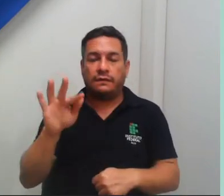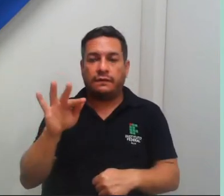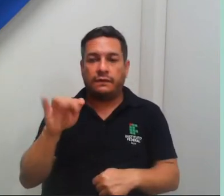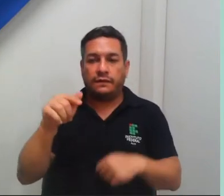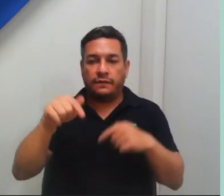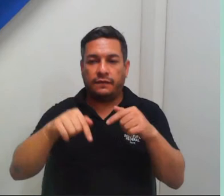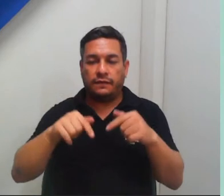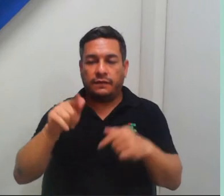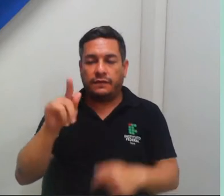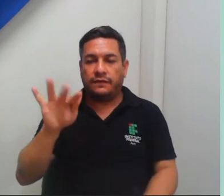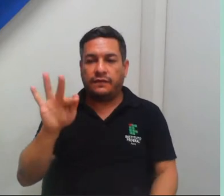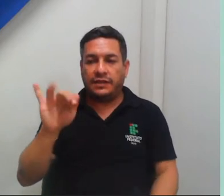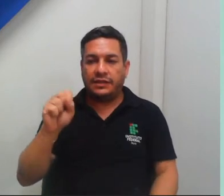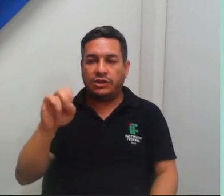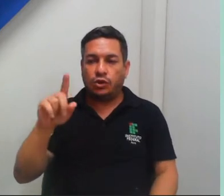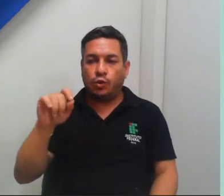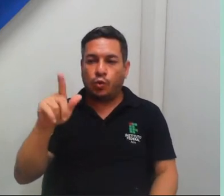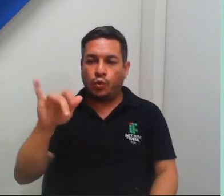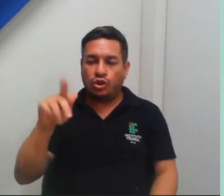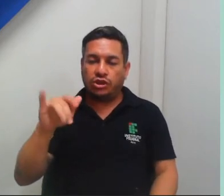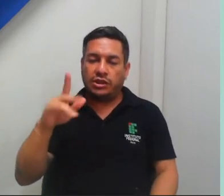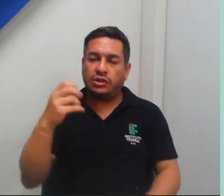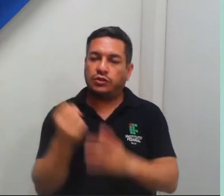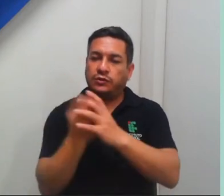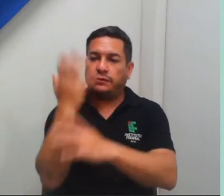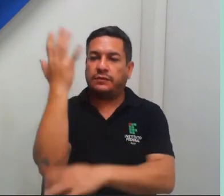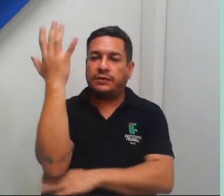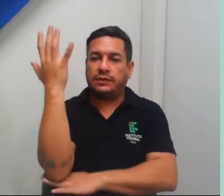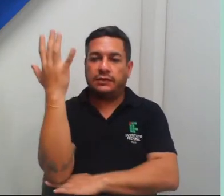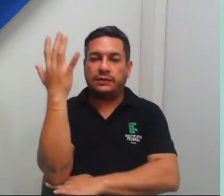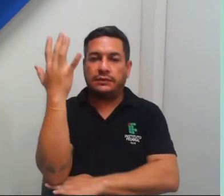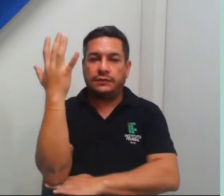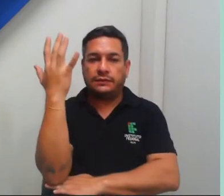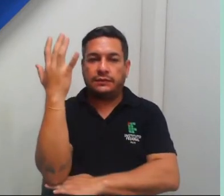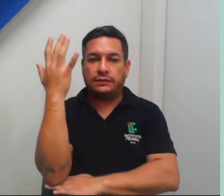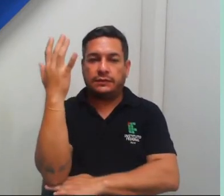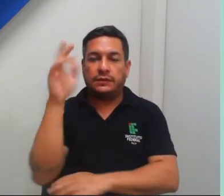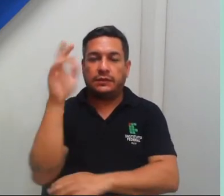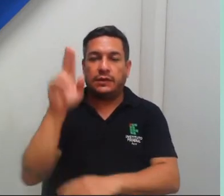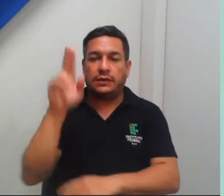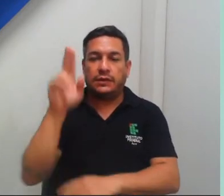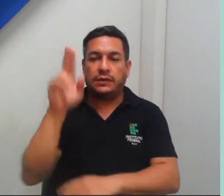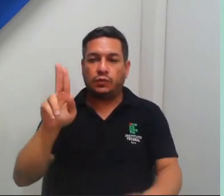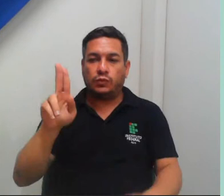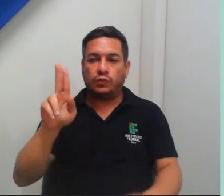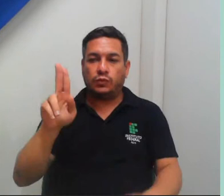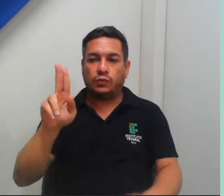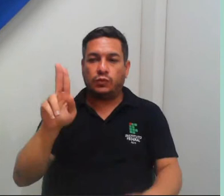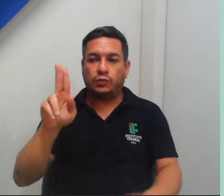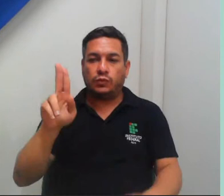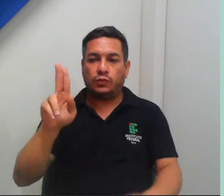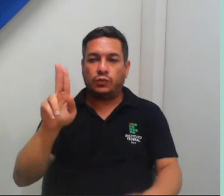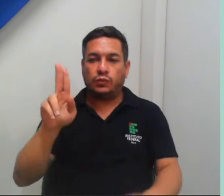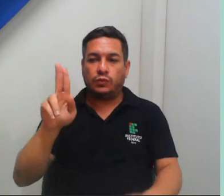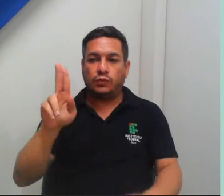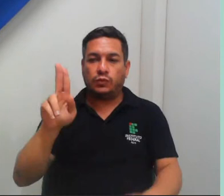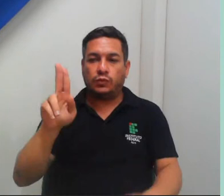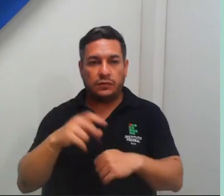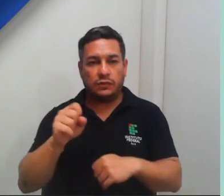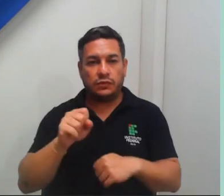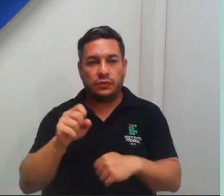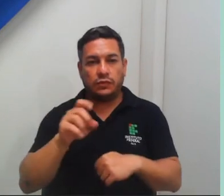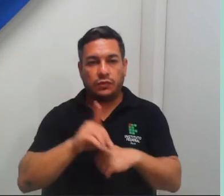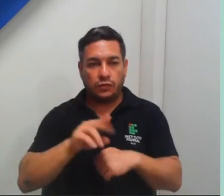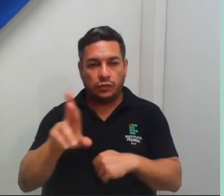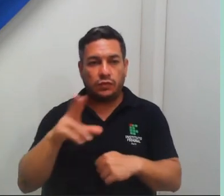Superior de Agricultura Luiz de Queiroz, exalto que USP. Ela que também, durante o doutorado, teve a